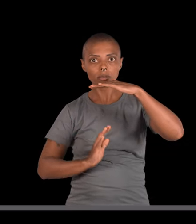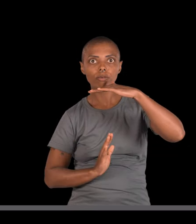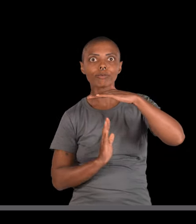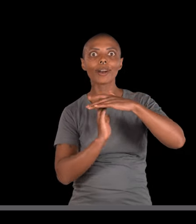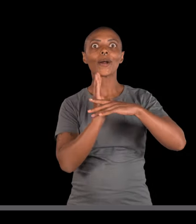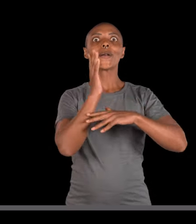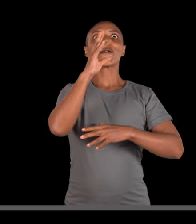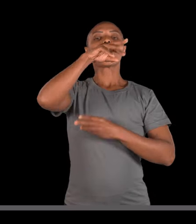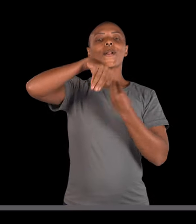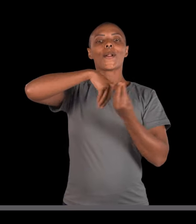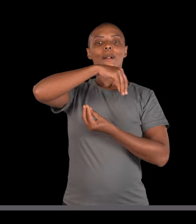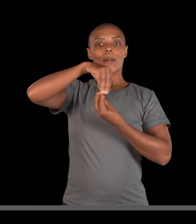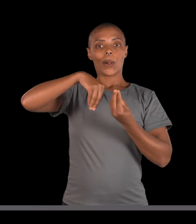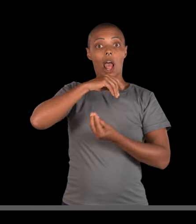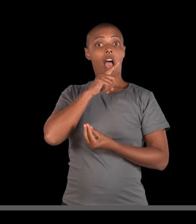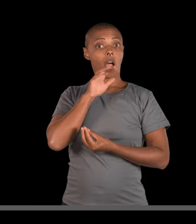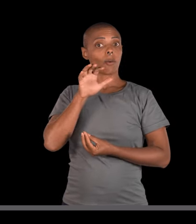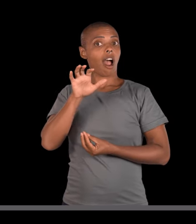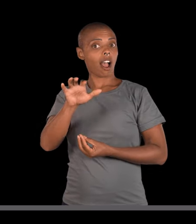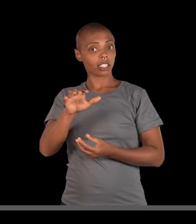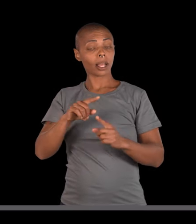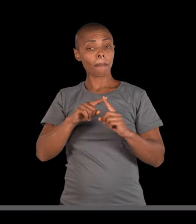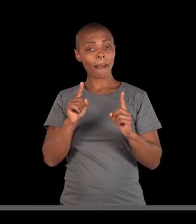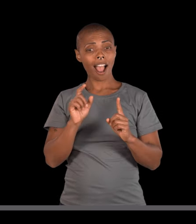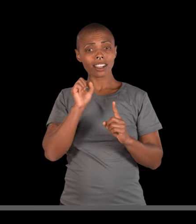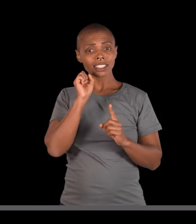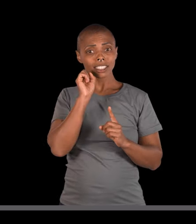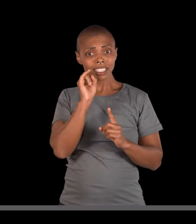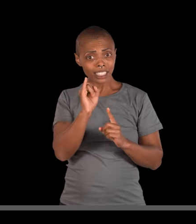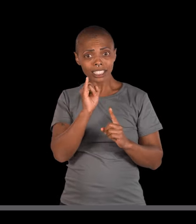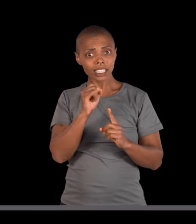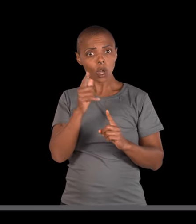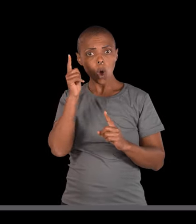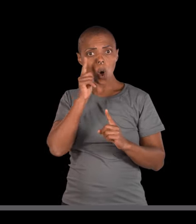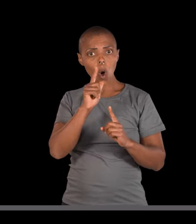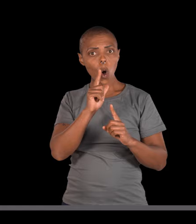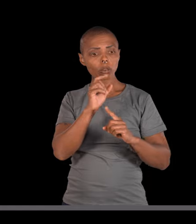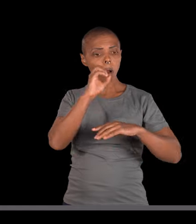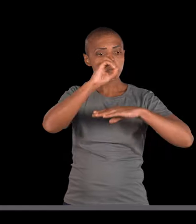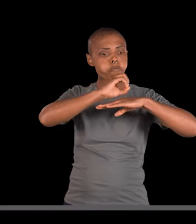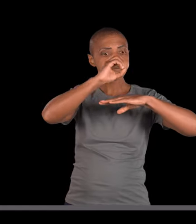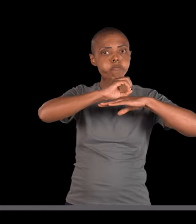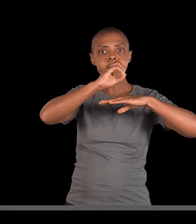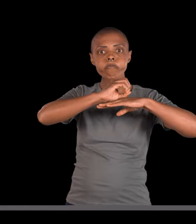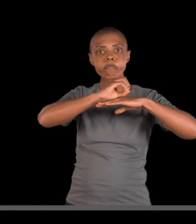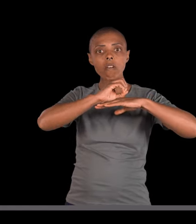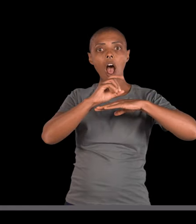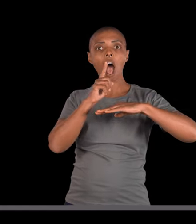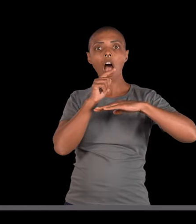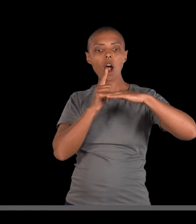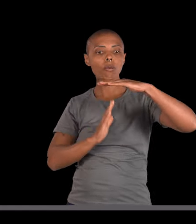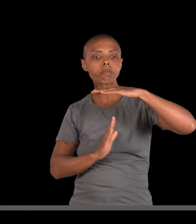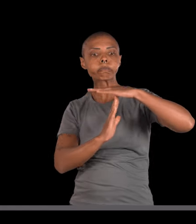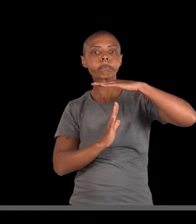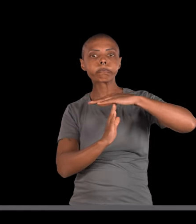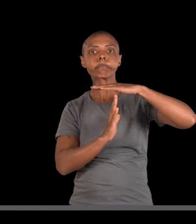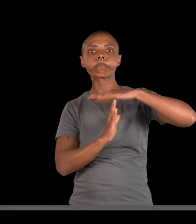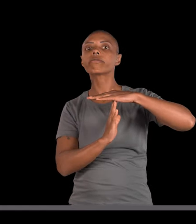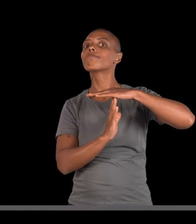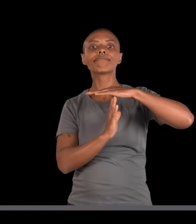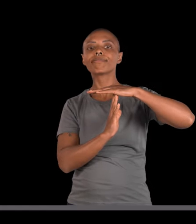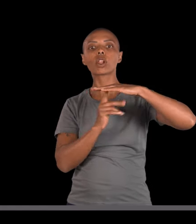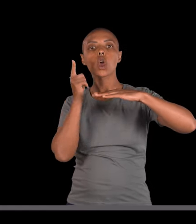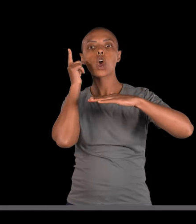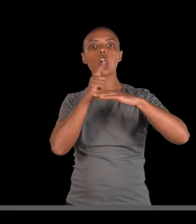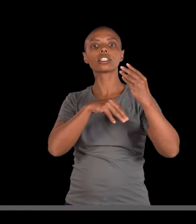para onde tem mais soluto. Se eu não consigo distribuir esses solutos de maneira correta o transporte de água vai ficar